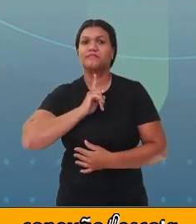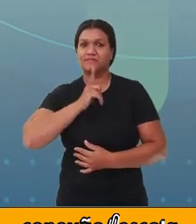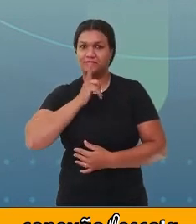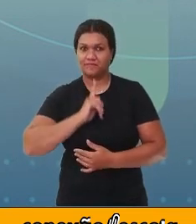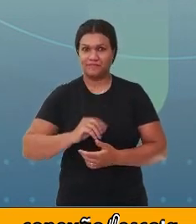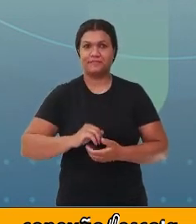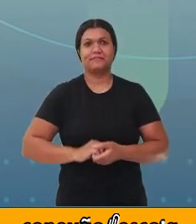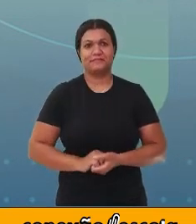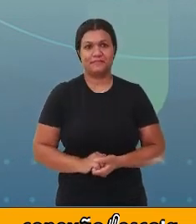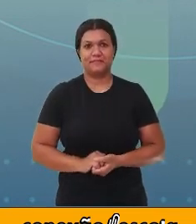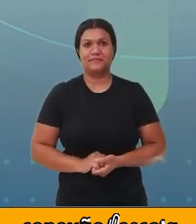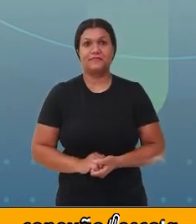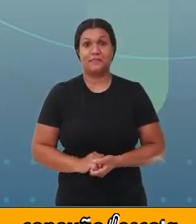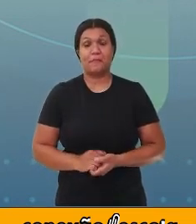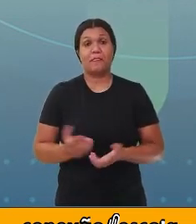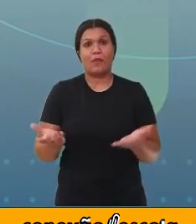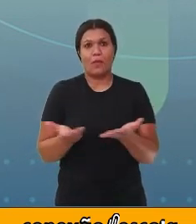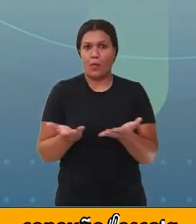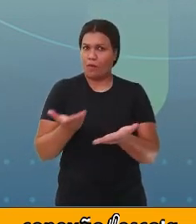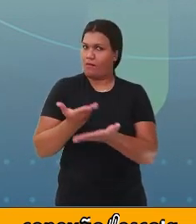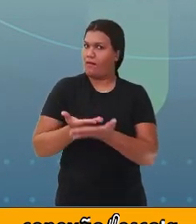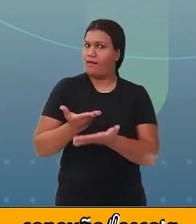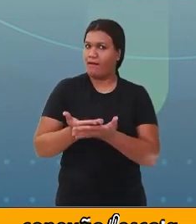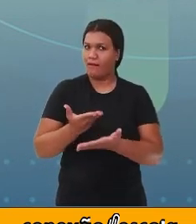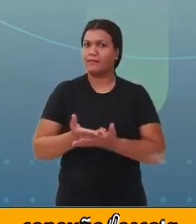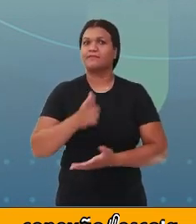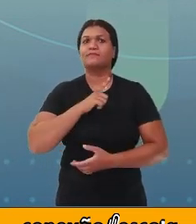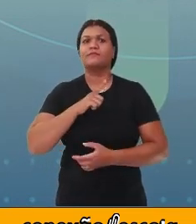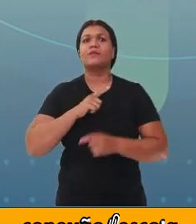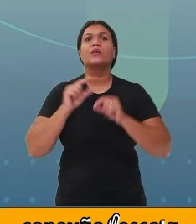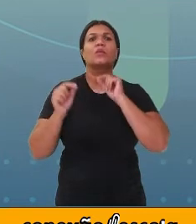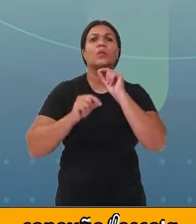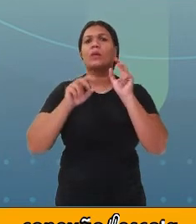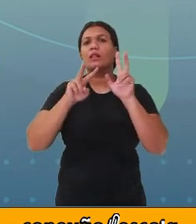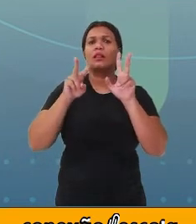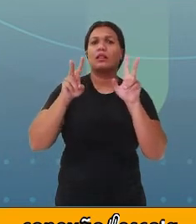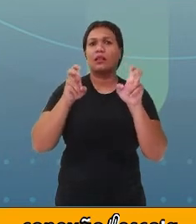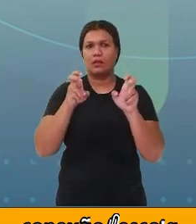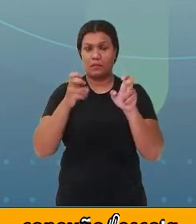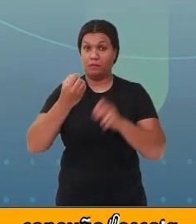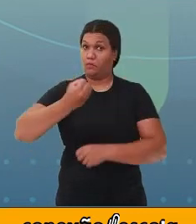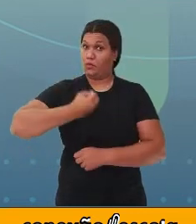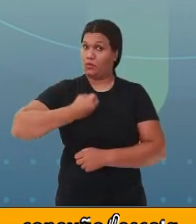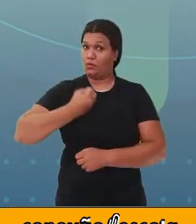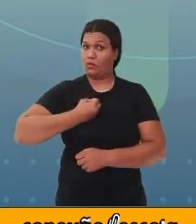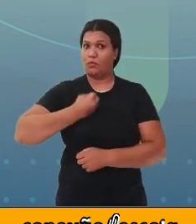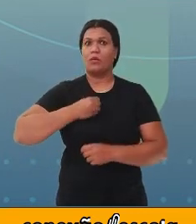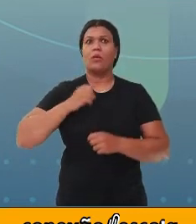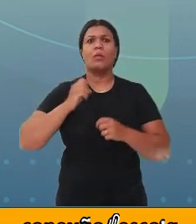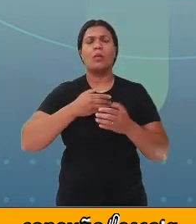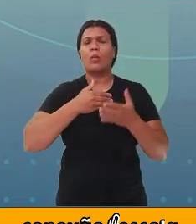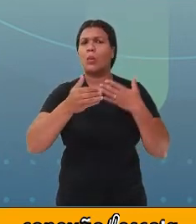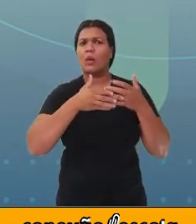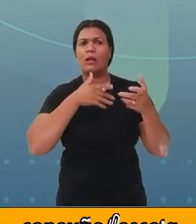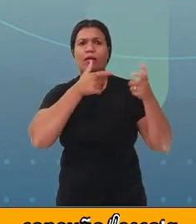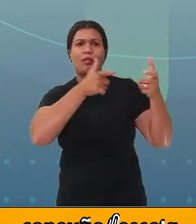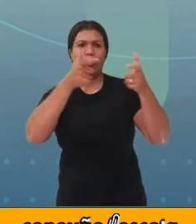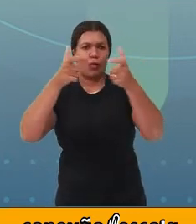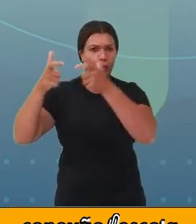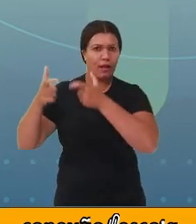nossa intérprete. A nossa aula de hoje tem como título Números em Toda Parte.